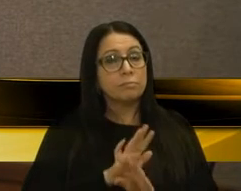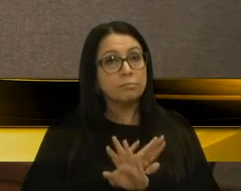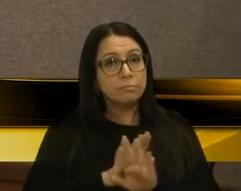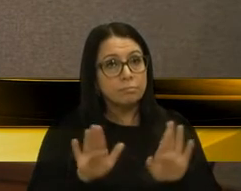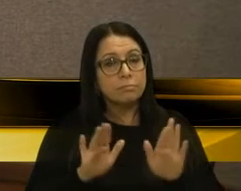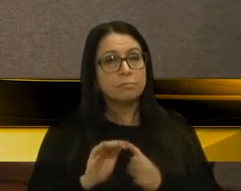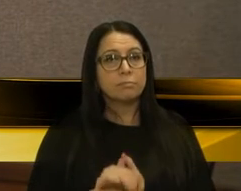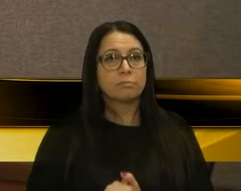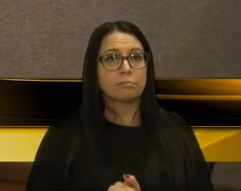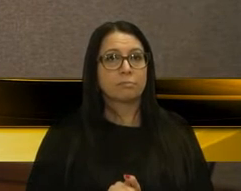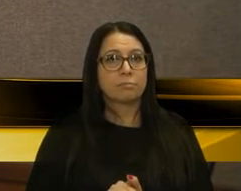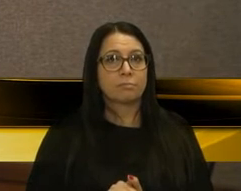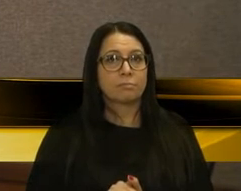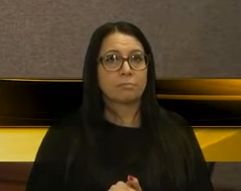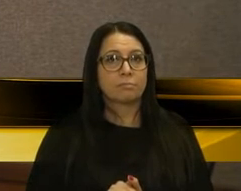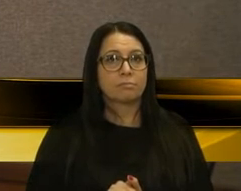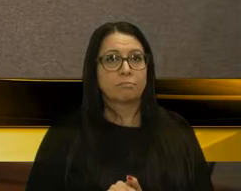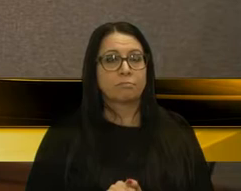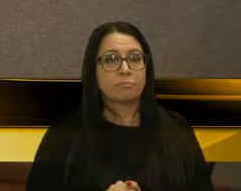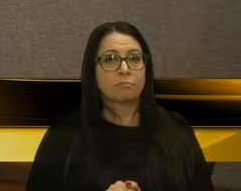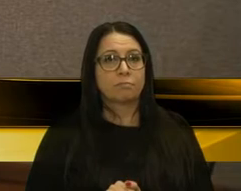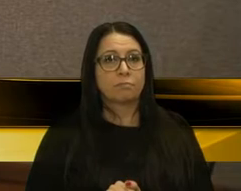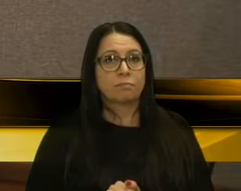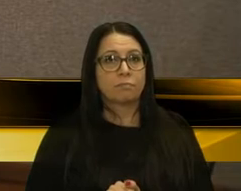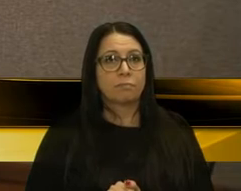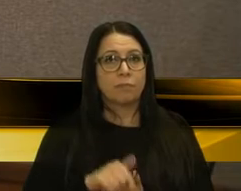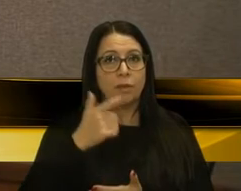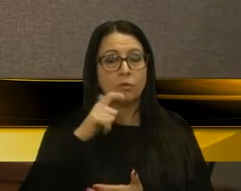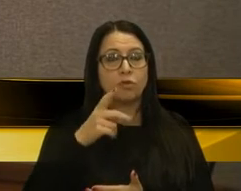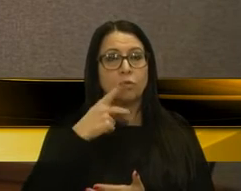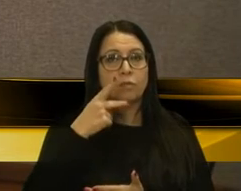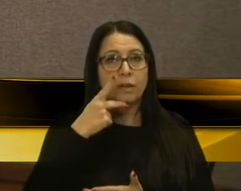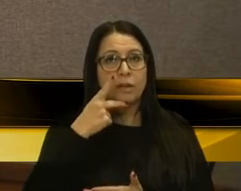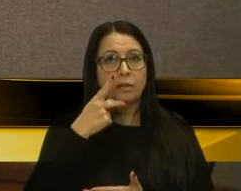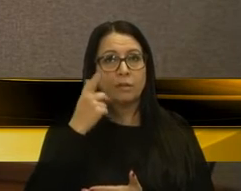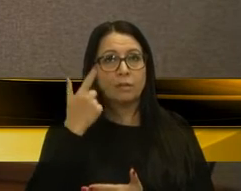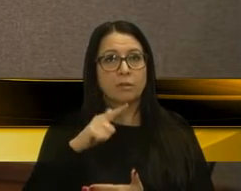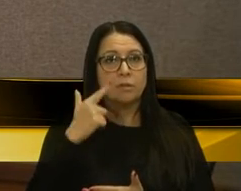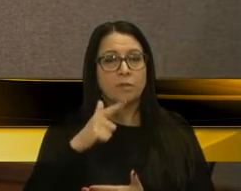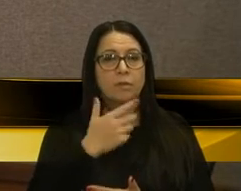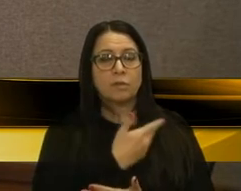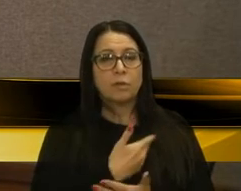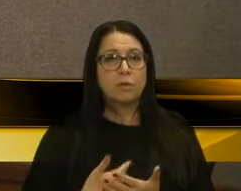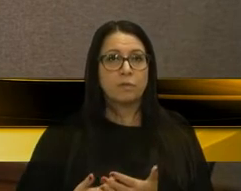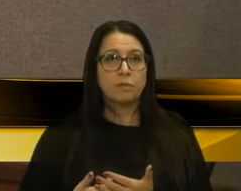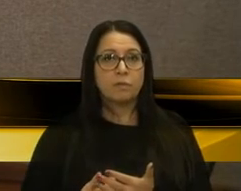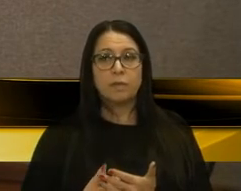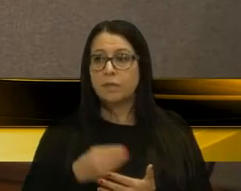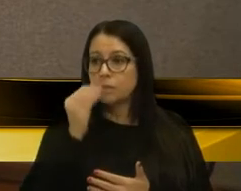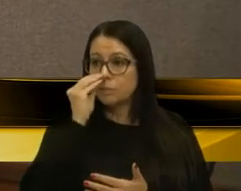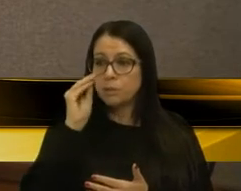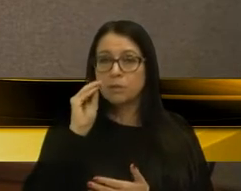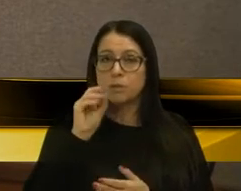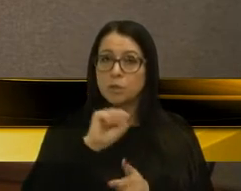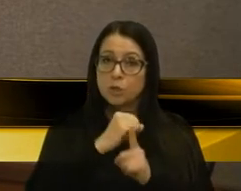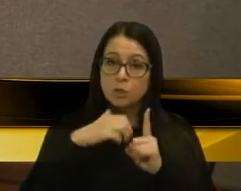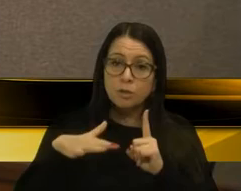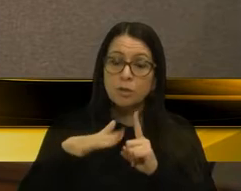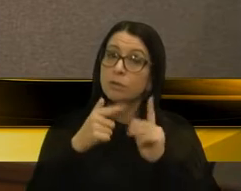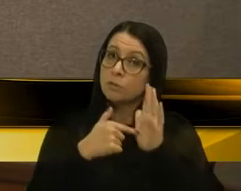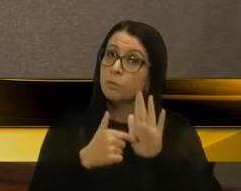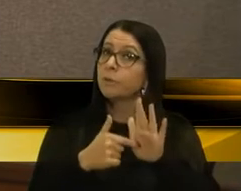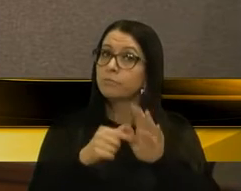Eu acho que a gente já falou aqui várias vezes um governo de costas para a sociedade, e esta é uma demonstração clara de estar